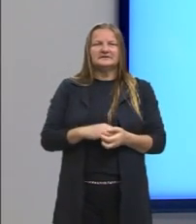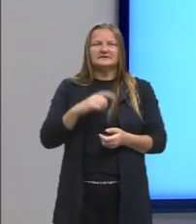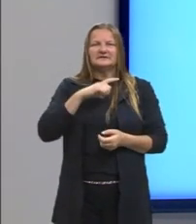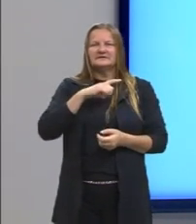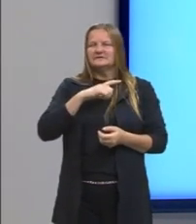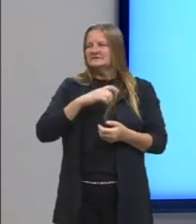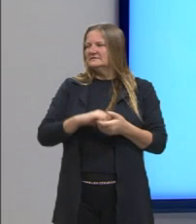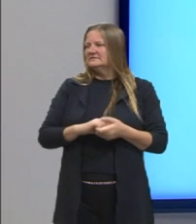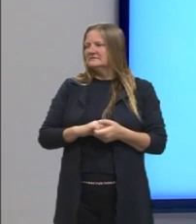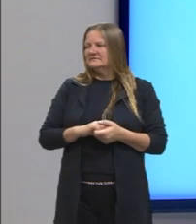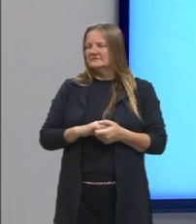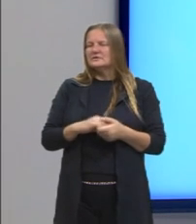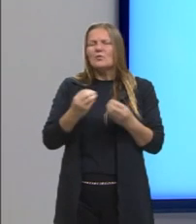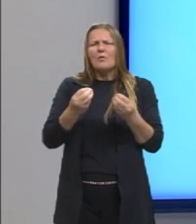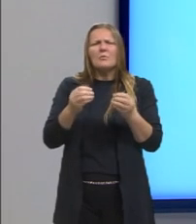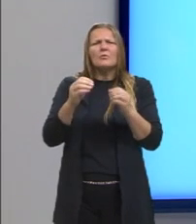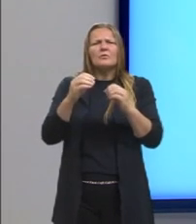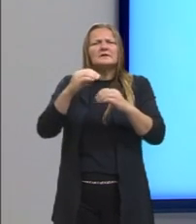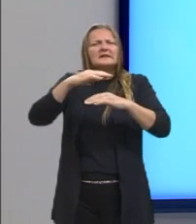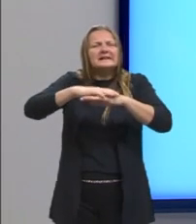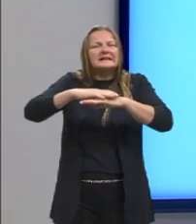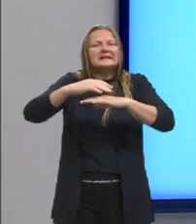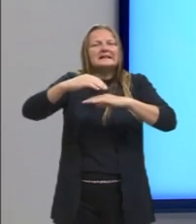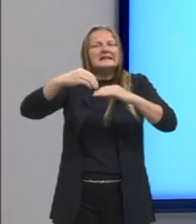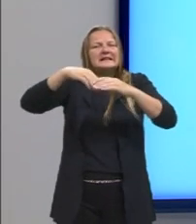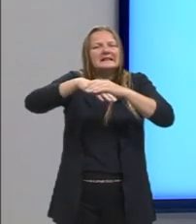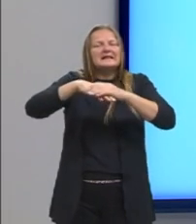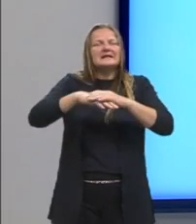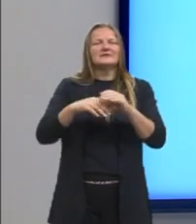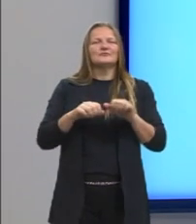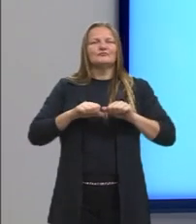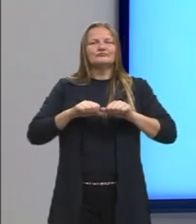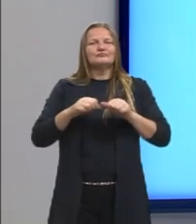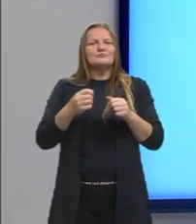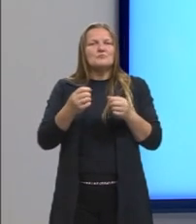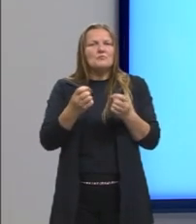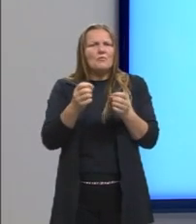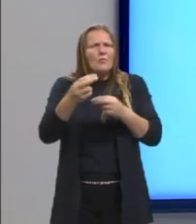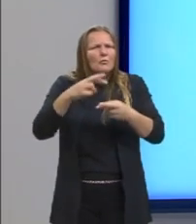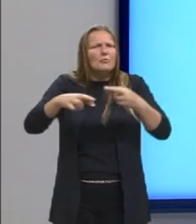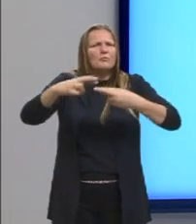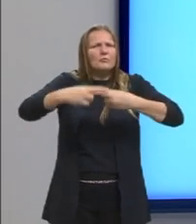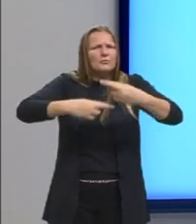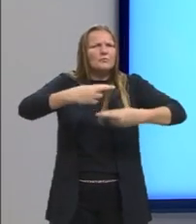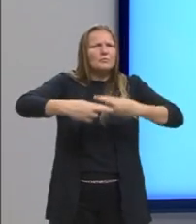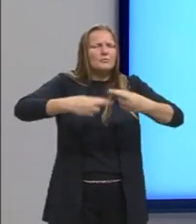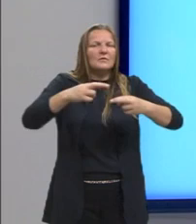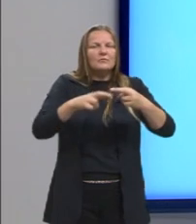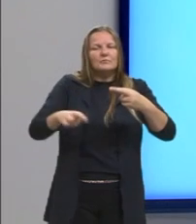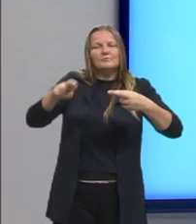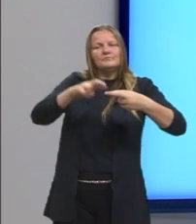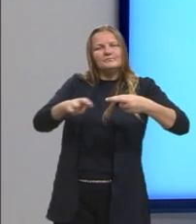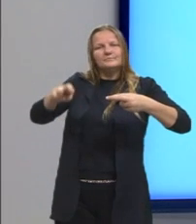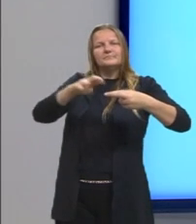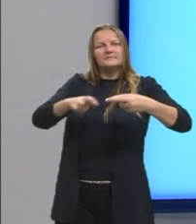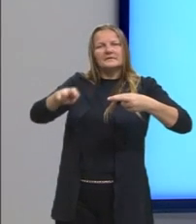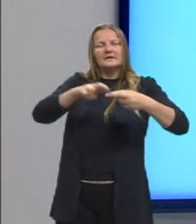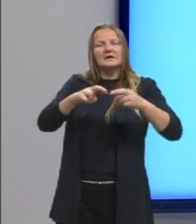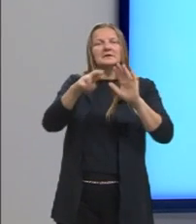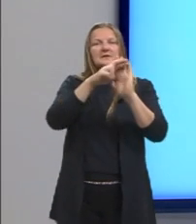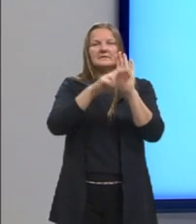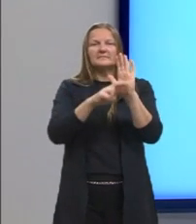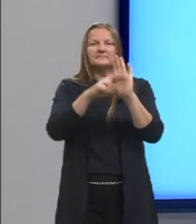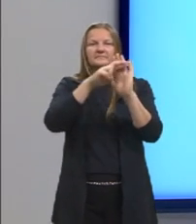de colocação no mercado, de melhor reciclagem, seguindo normas técnicas, normas